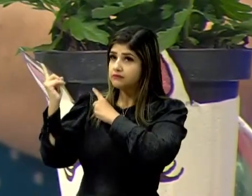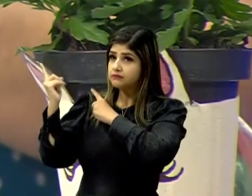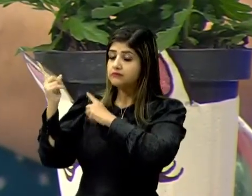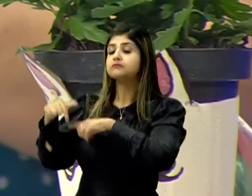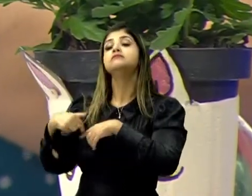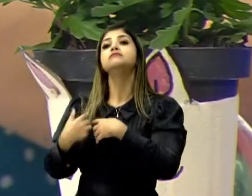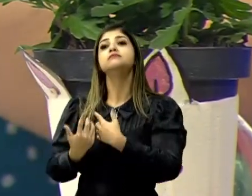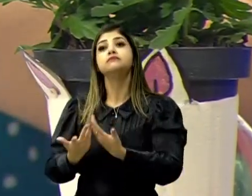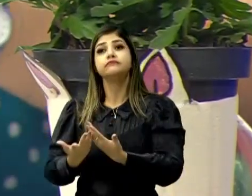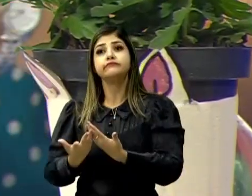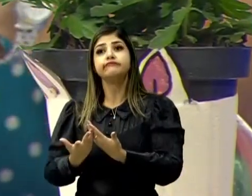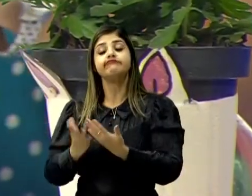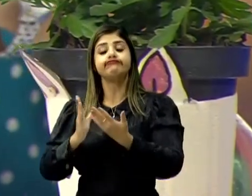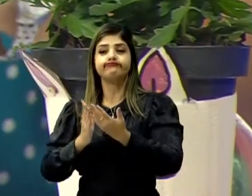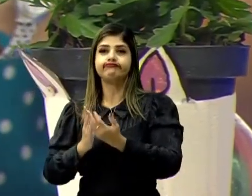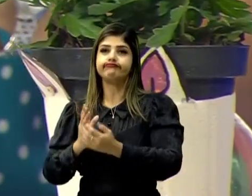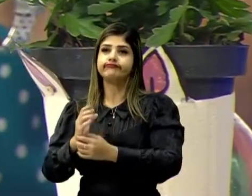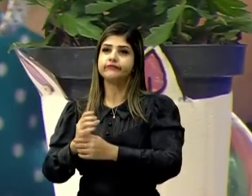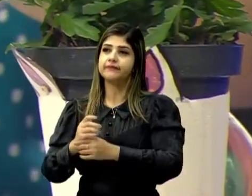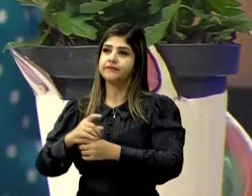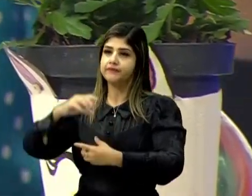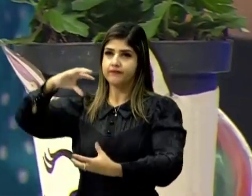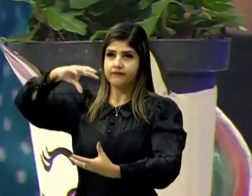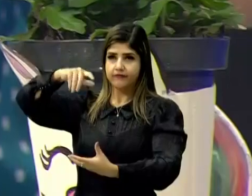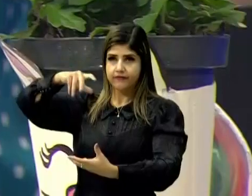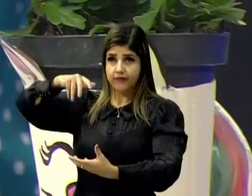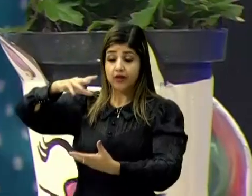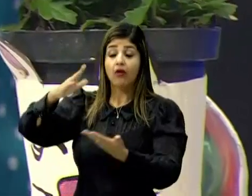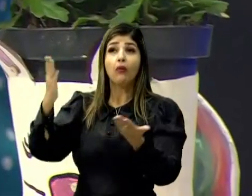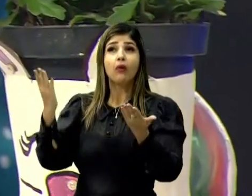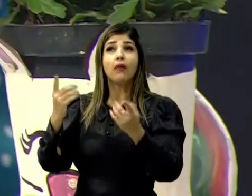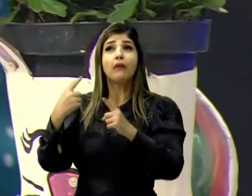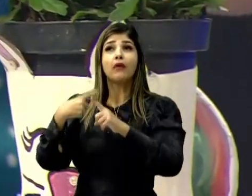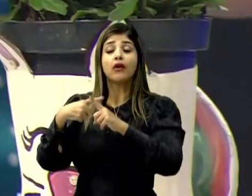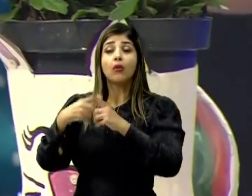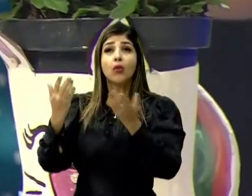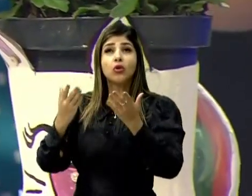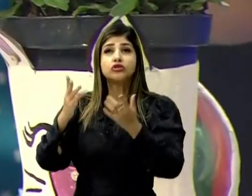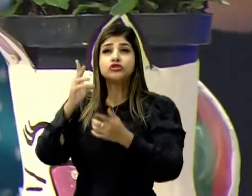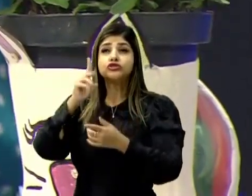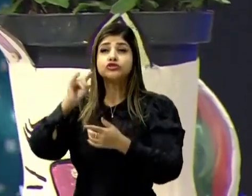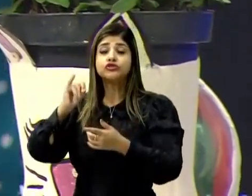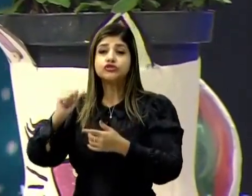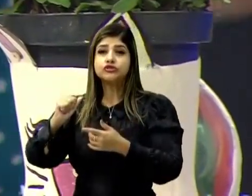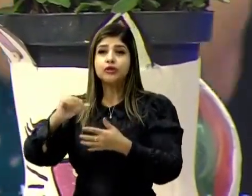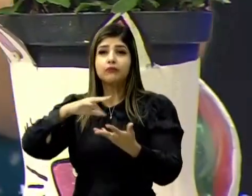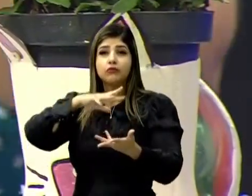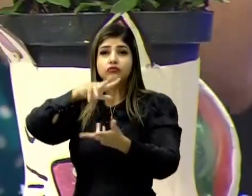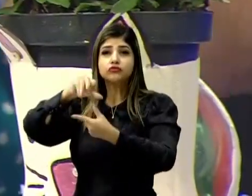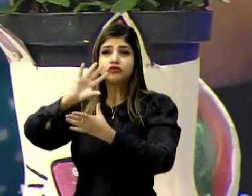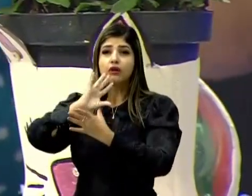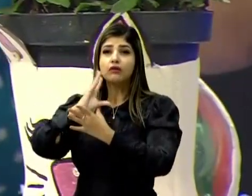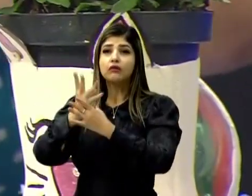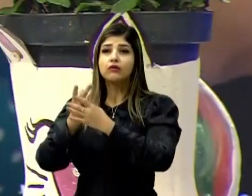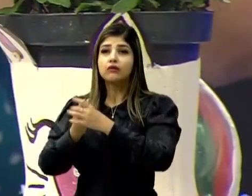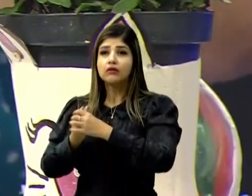Dessa garrafa PET, que é o dia mundial do meio ambiente, a gente está retirando ali, o que, gente?